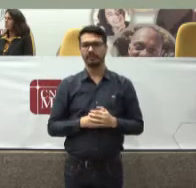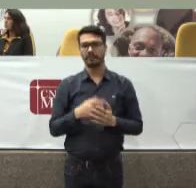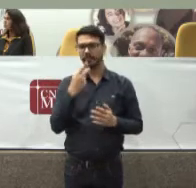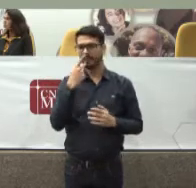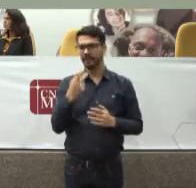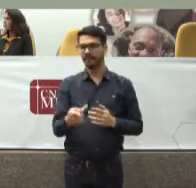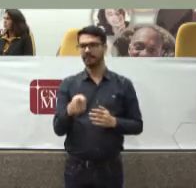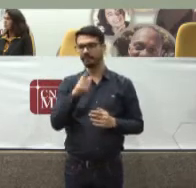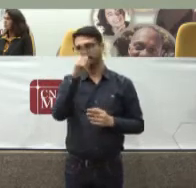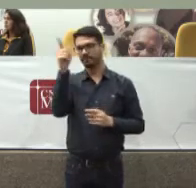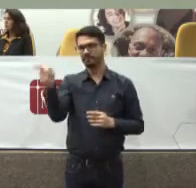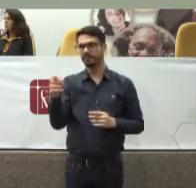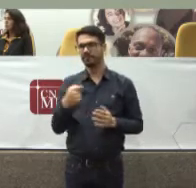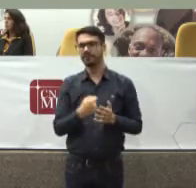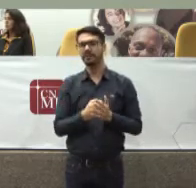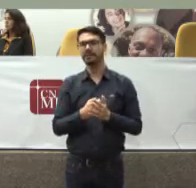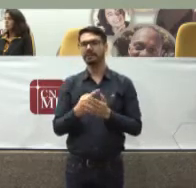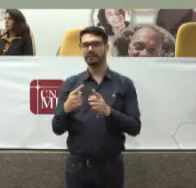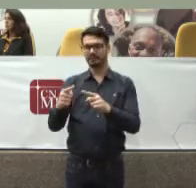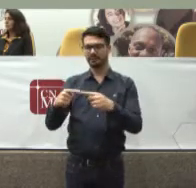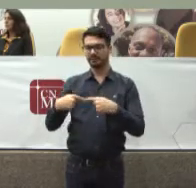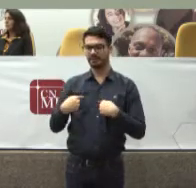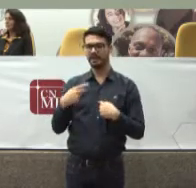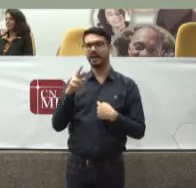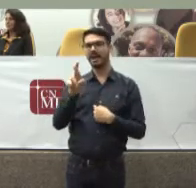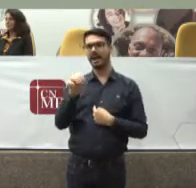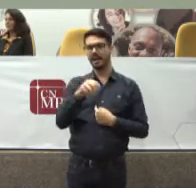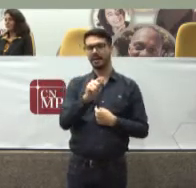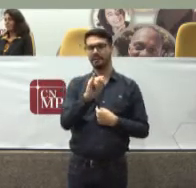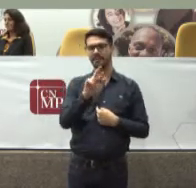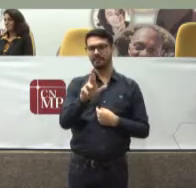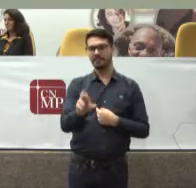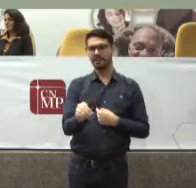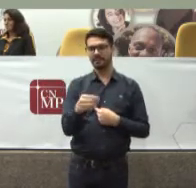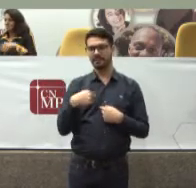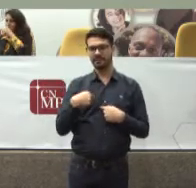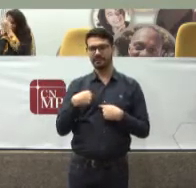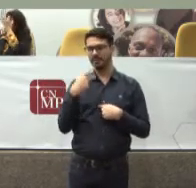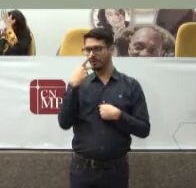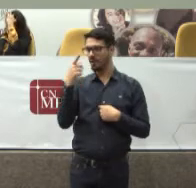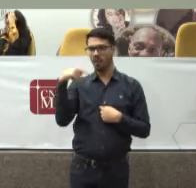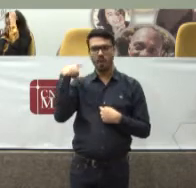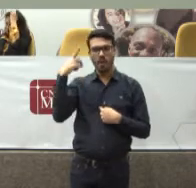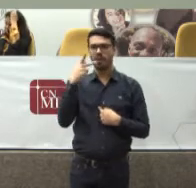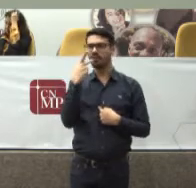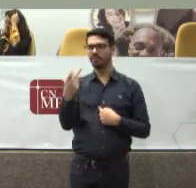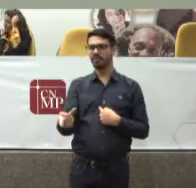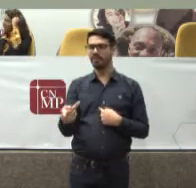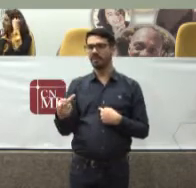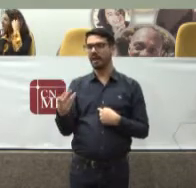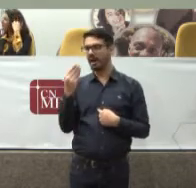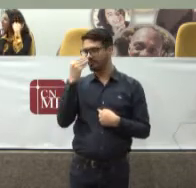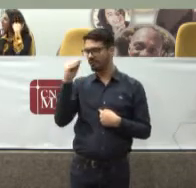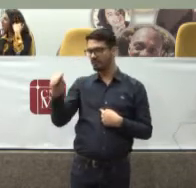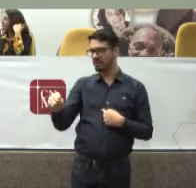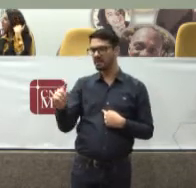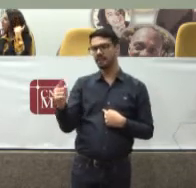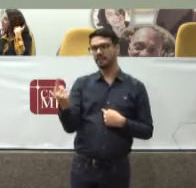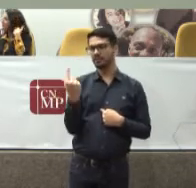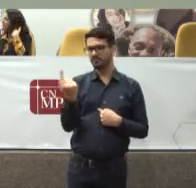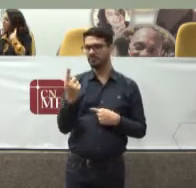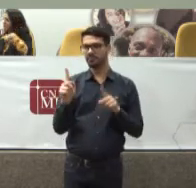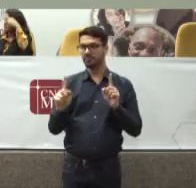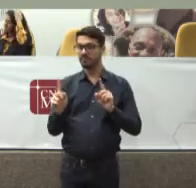aqui O Ramiro Me reprimiria Imediatamente E eu não seria Louco De fazer isso Mas dizer aos senhores Que